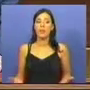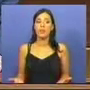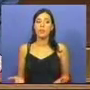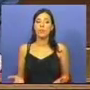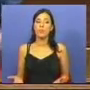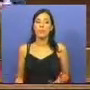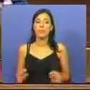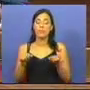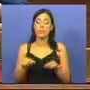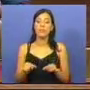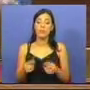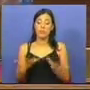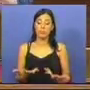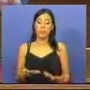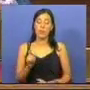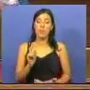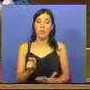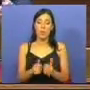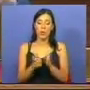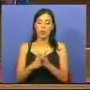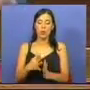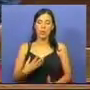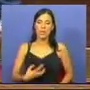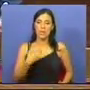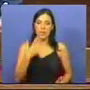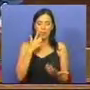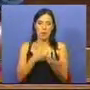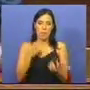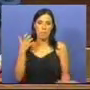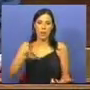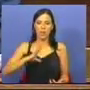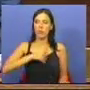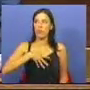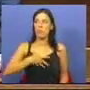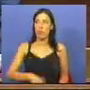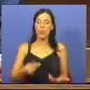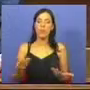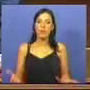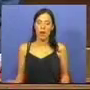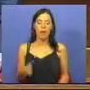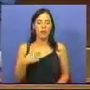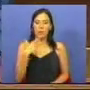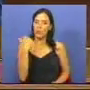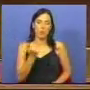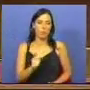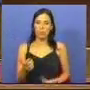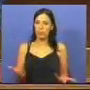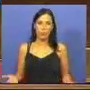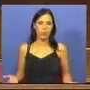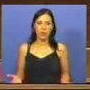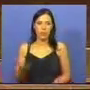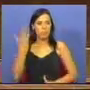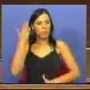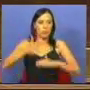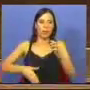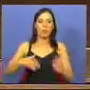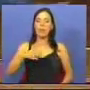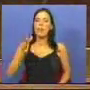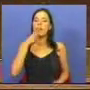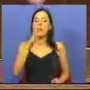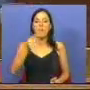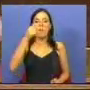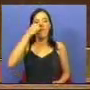neste momento em que todos sentimos esse impacto mundial, não podemos de uma penada dizer